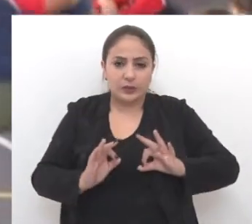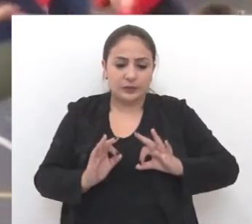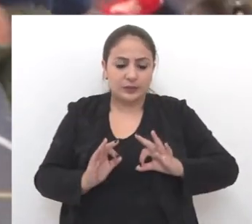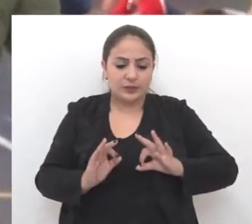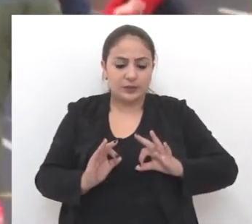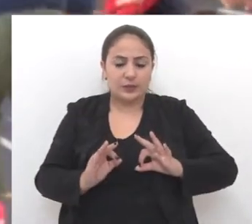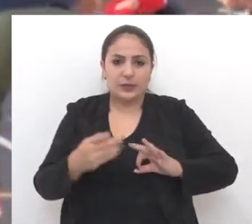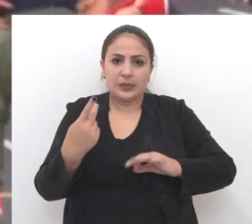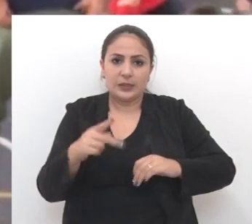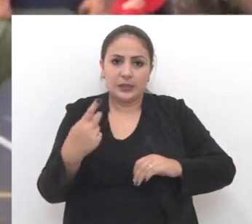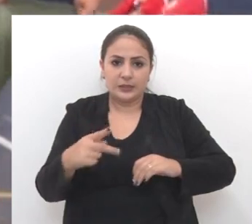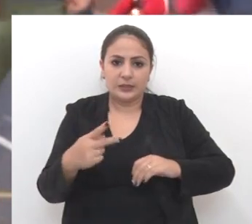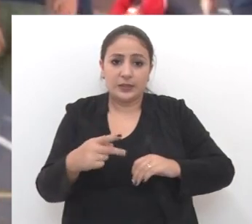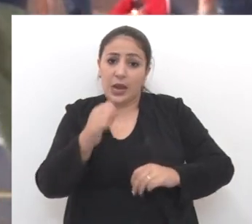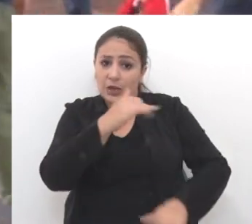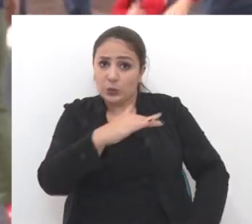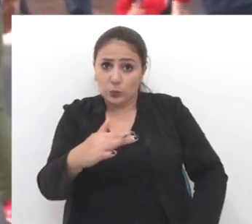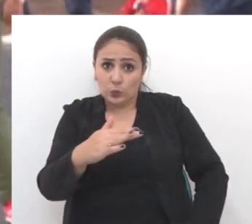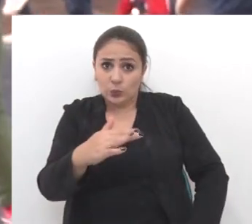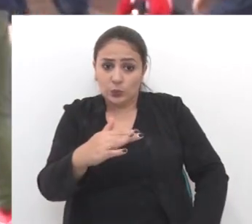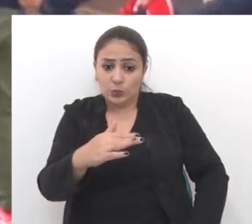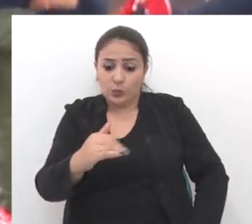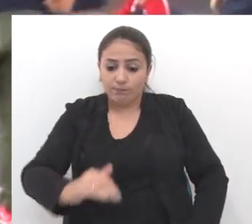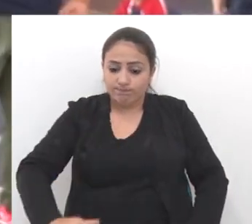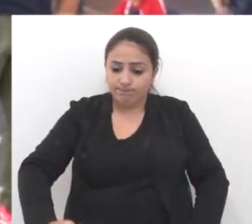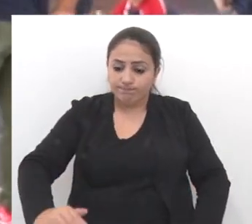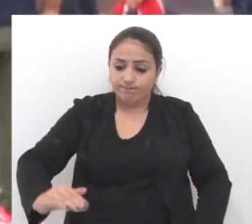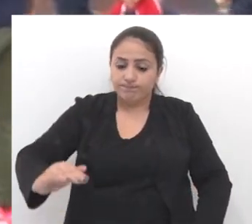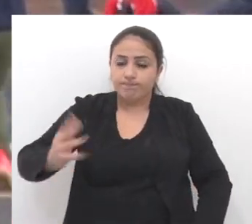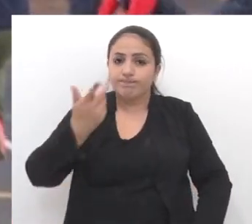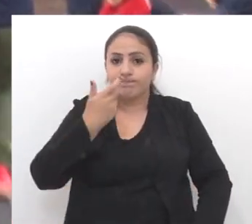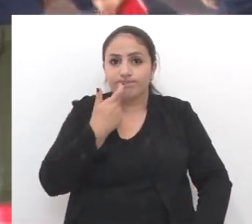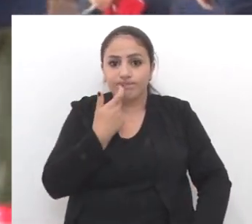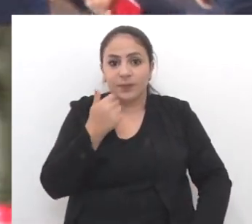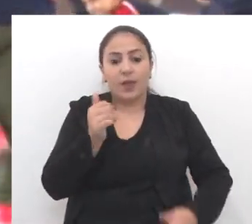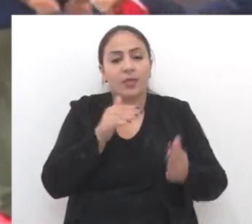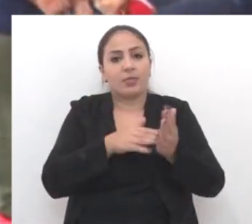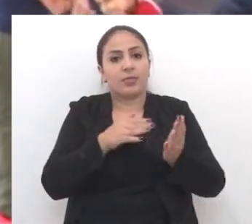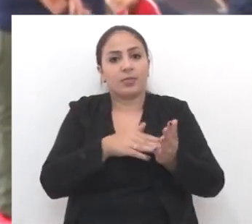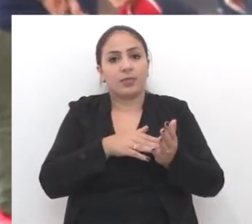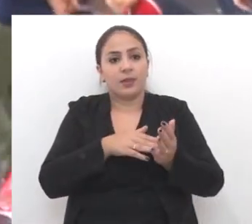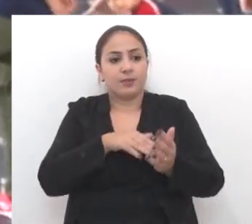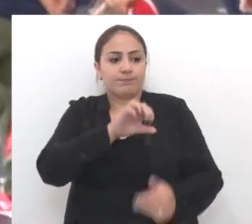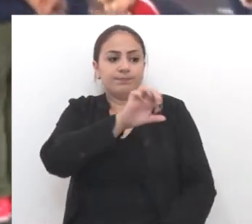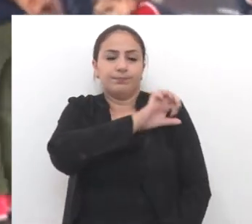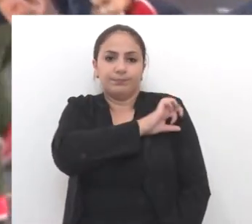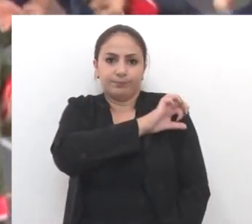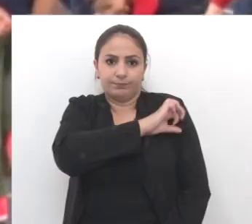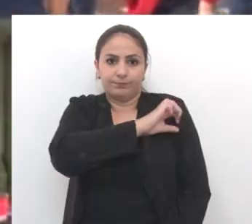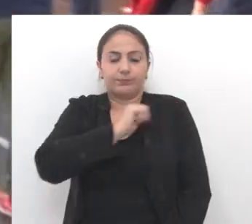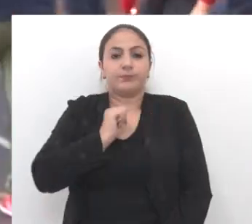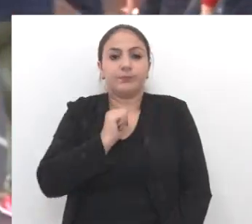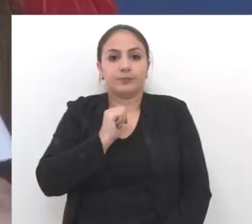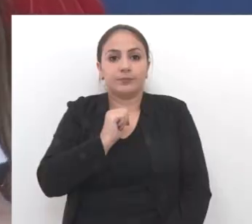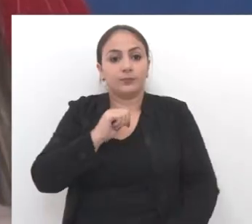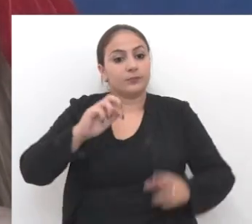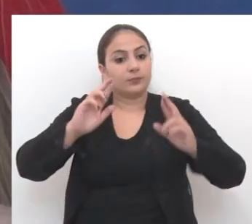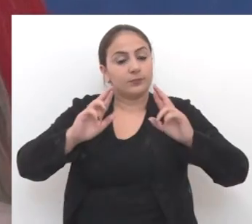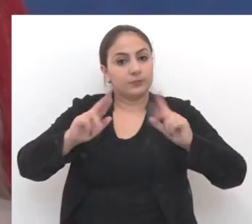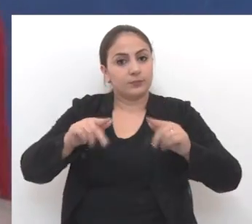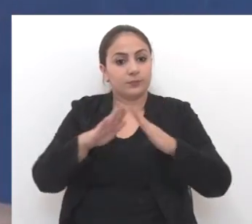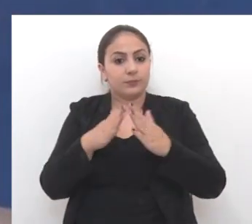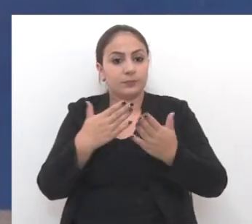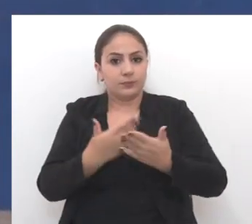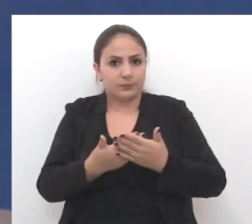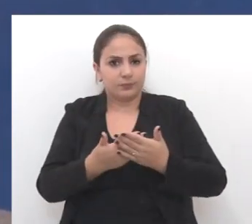preparar este pequeno aluninho, desde o ensino infantil até o nono ano do ensino fundamental. O